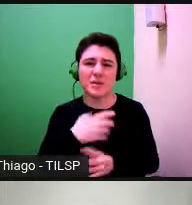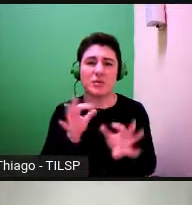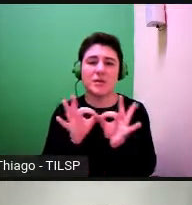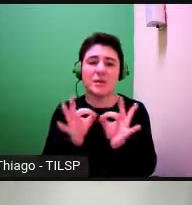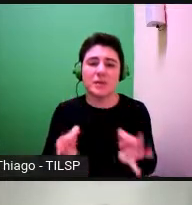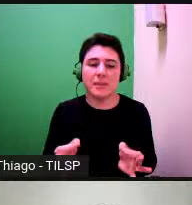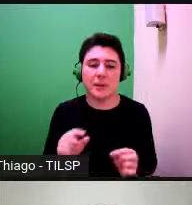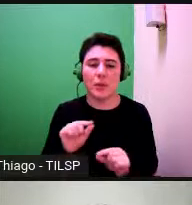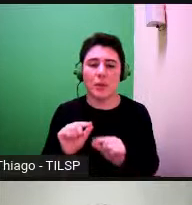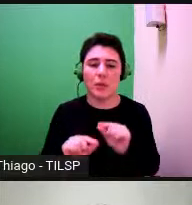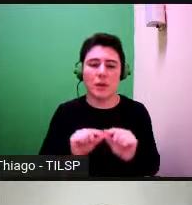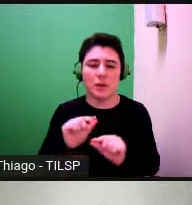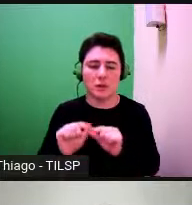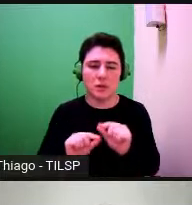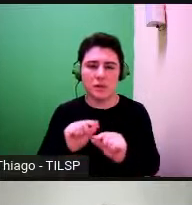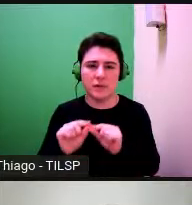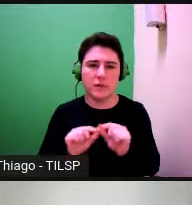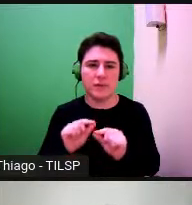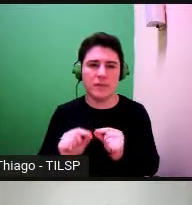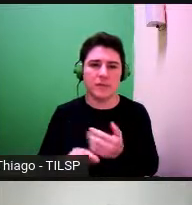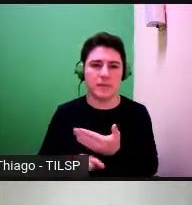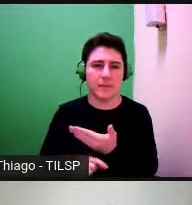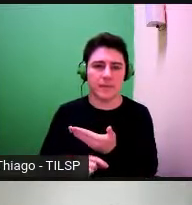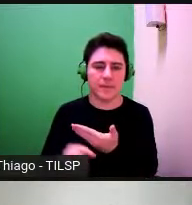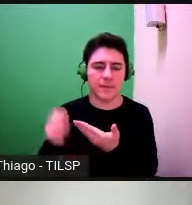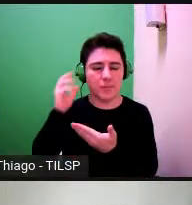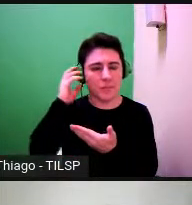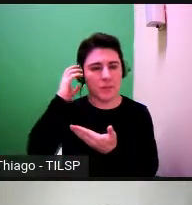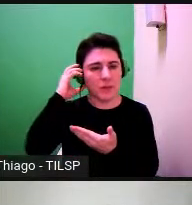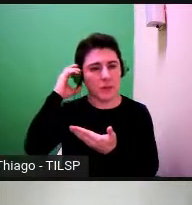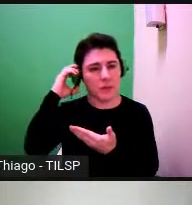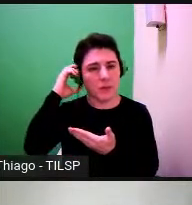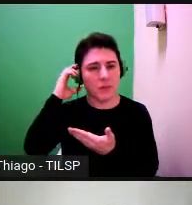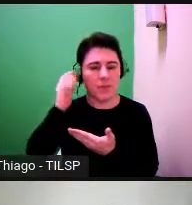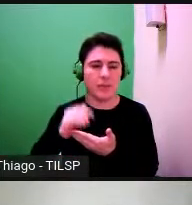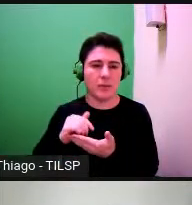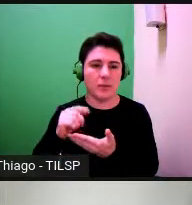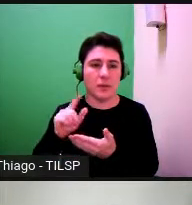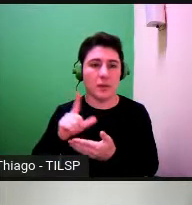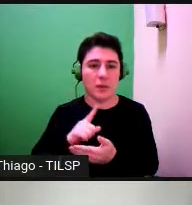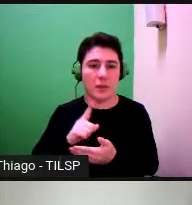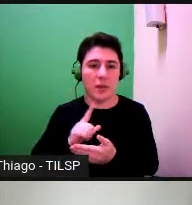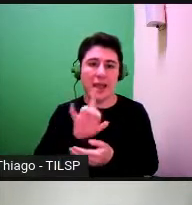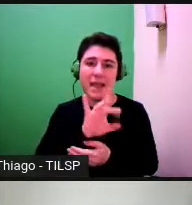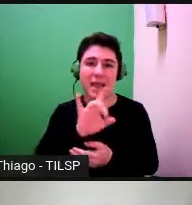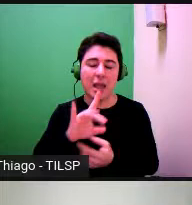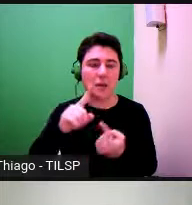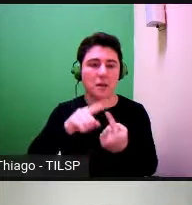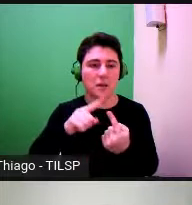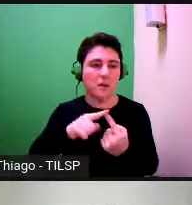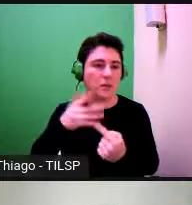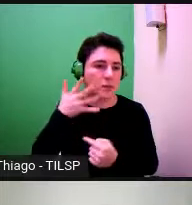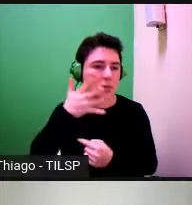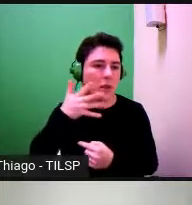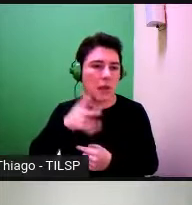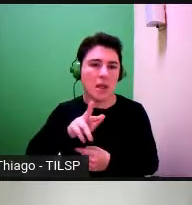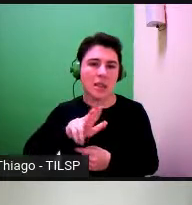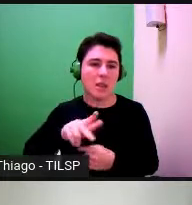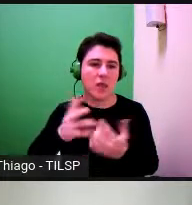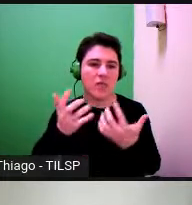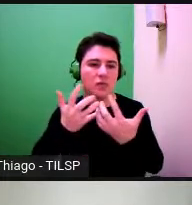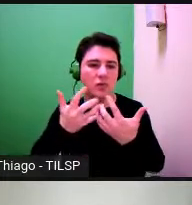a exemplificação de unidades linguísticas diferenciadoras cada tipo discursivo não funciona